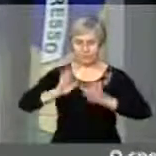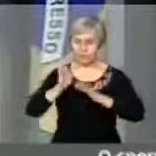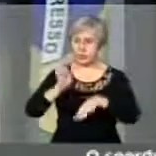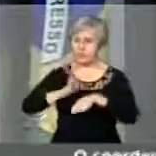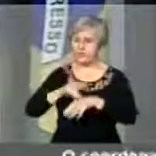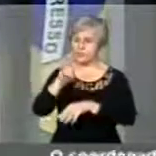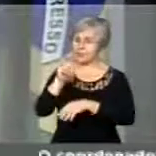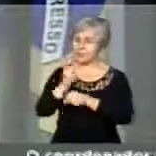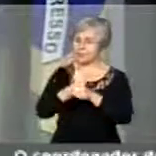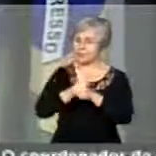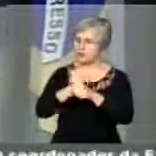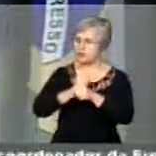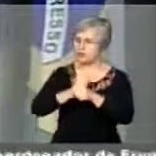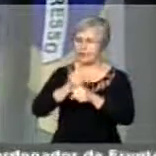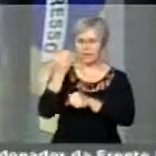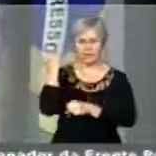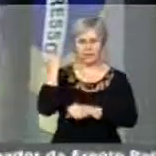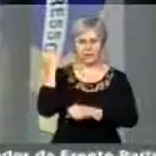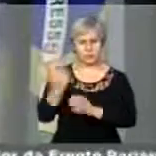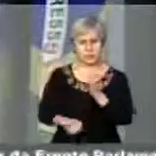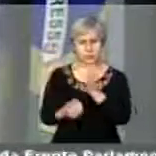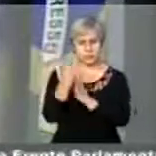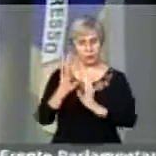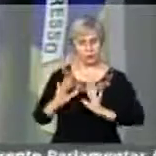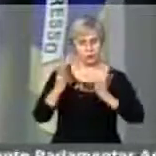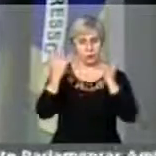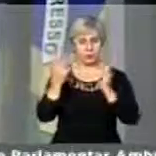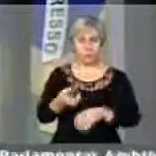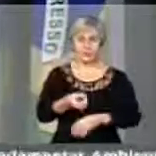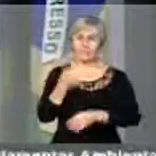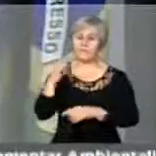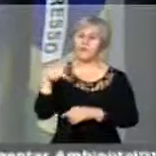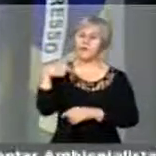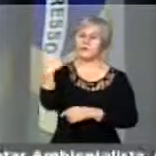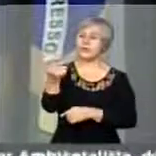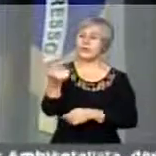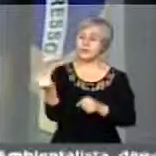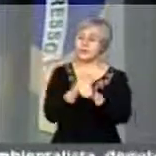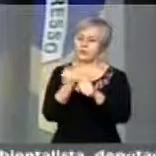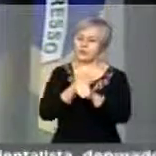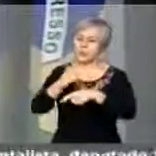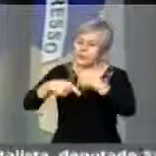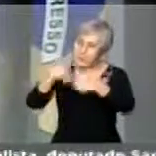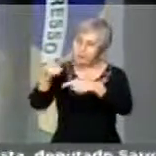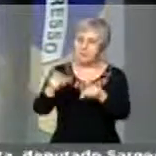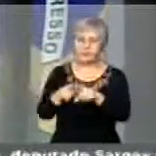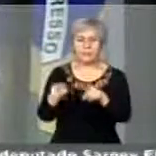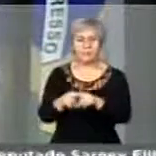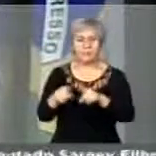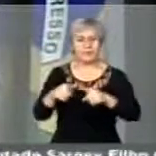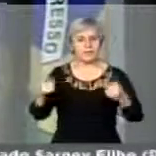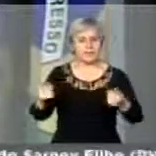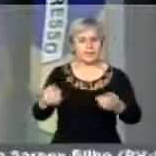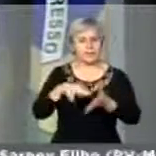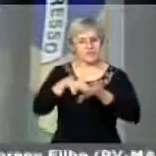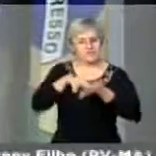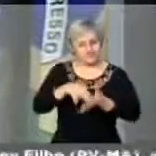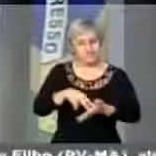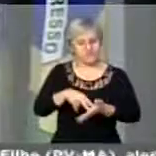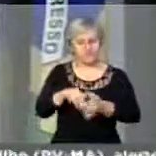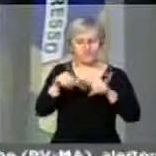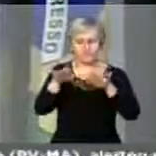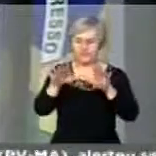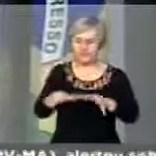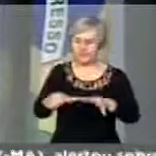inaugurado. Vários outros foram construídos depois. Mas a marca é